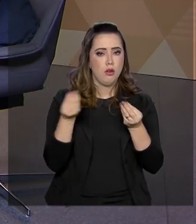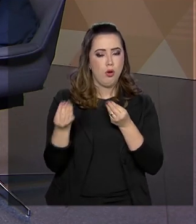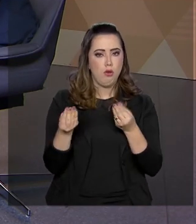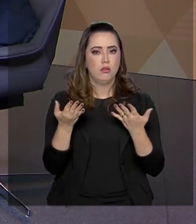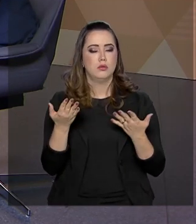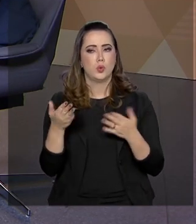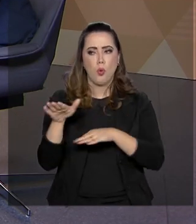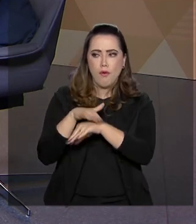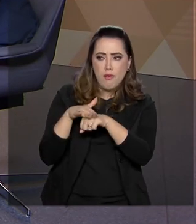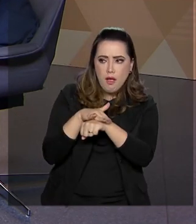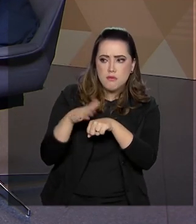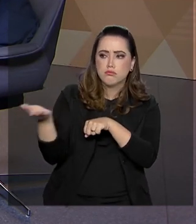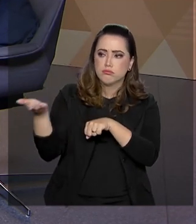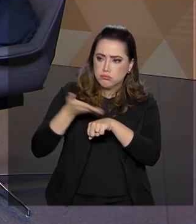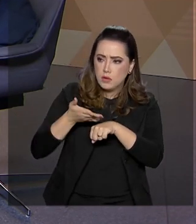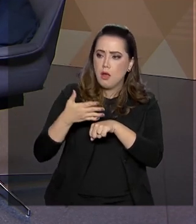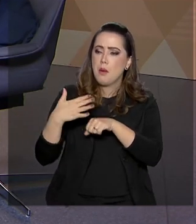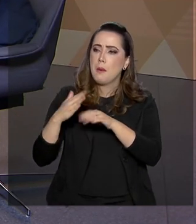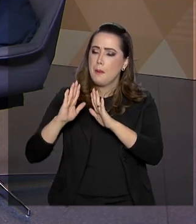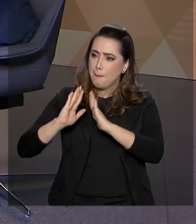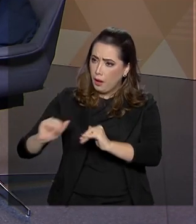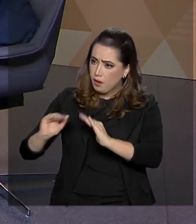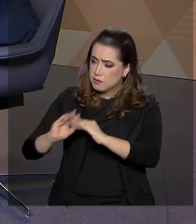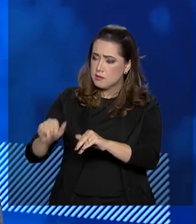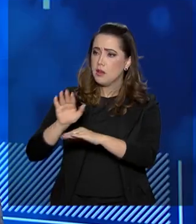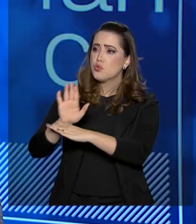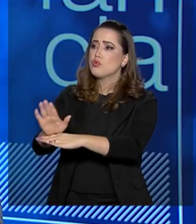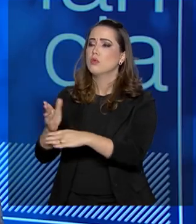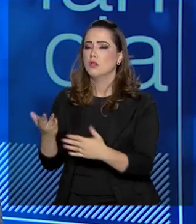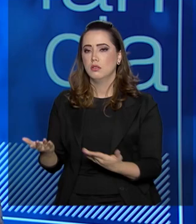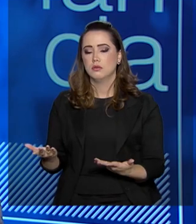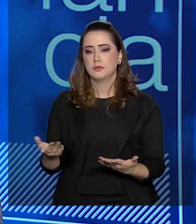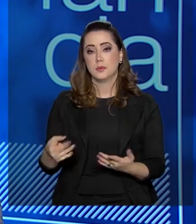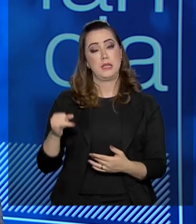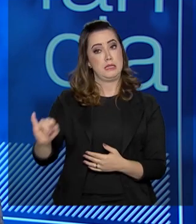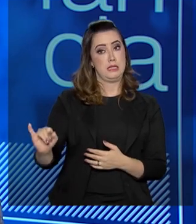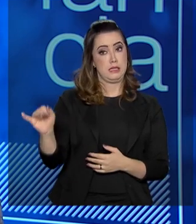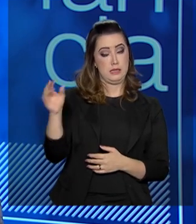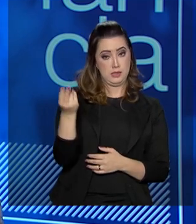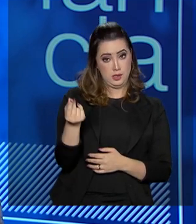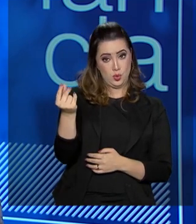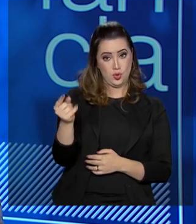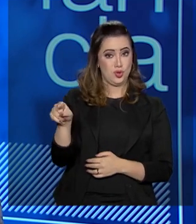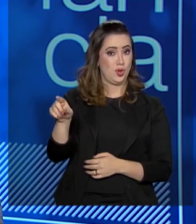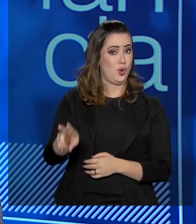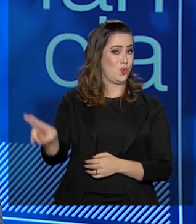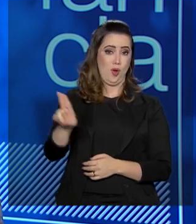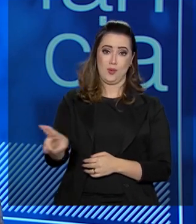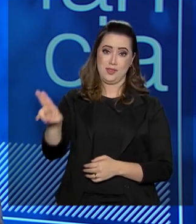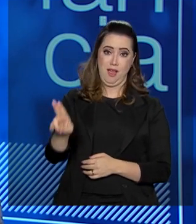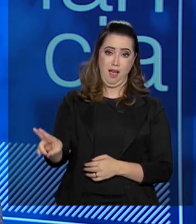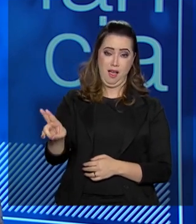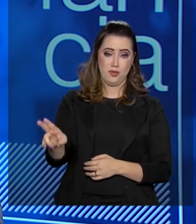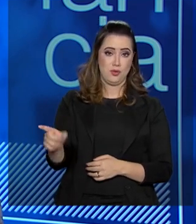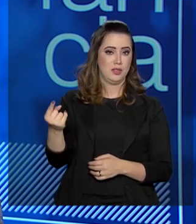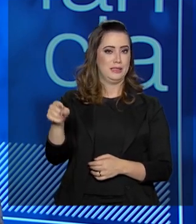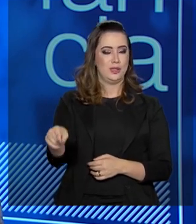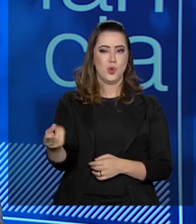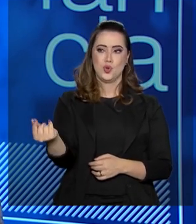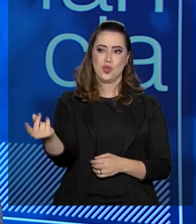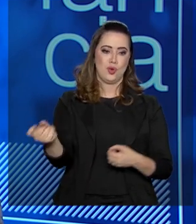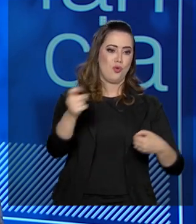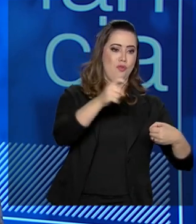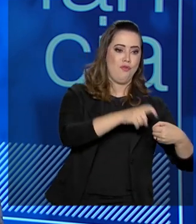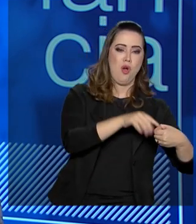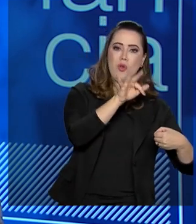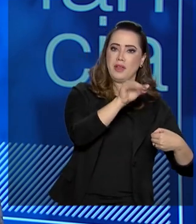conversem e peçam a orientação do FNDE. Porque se o dinheiro não for utilizado na destinação orçamentária, ele não voltará para o